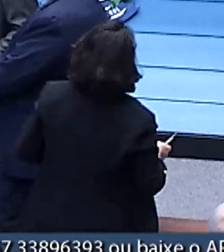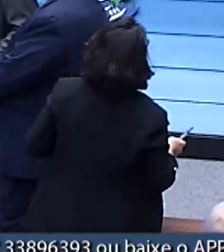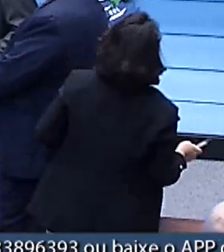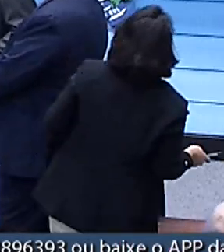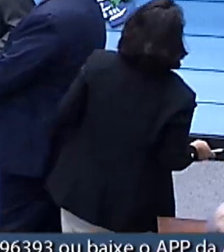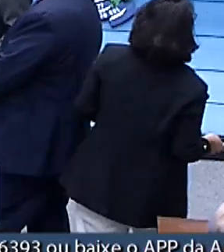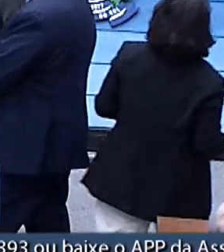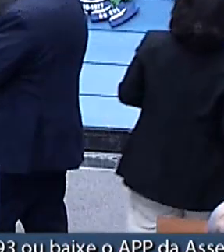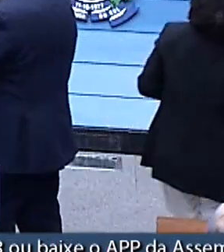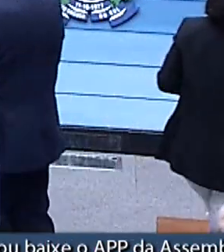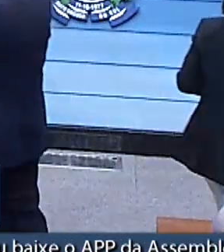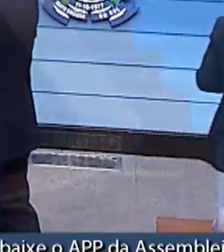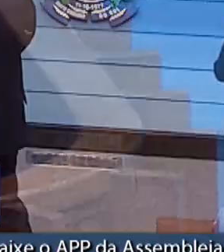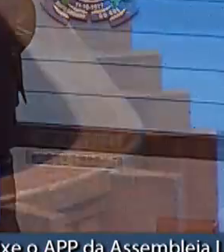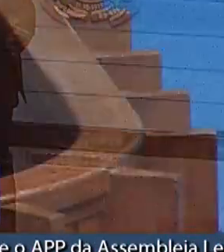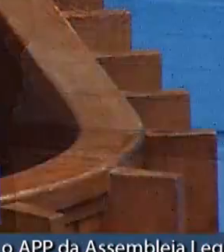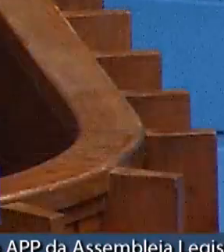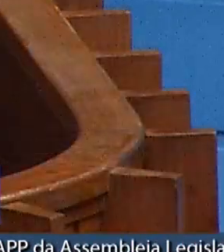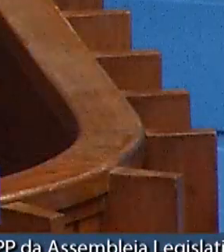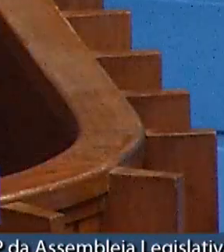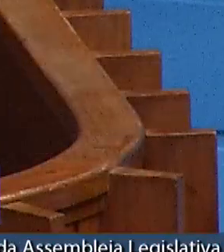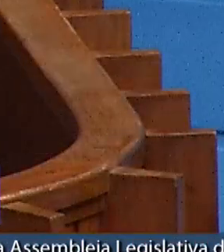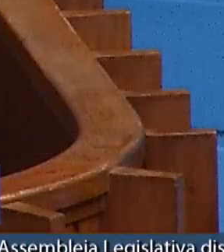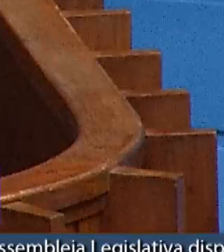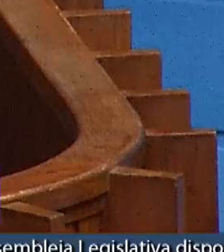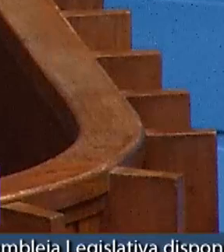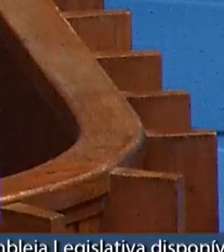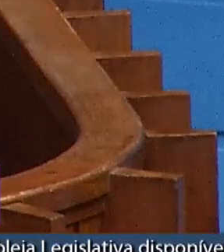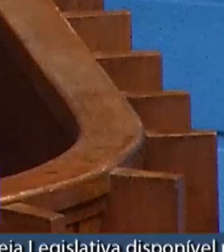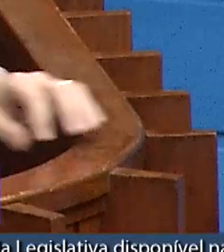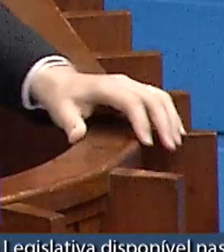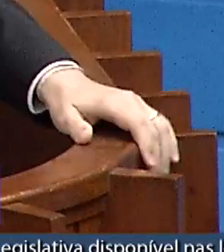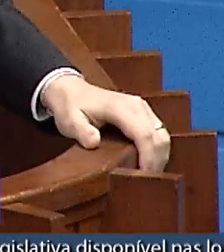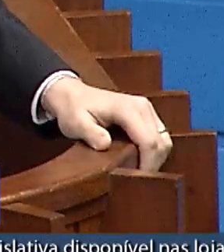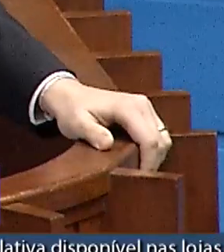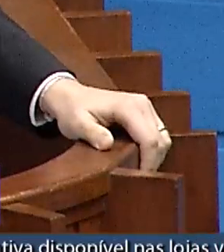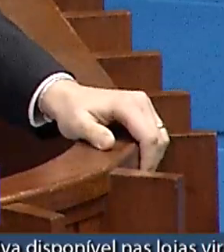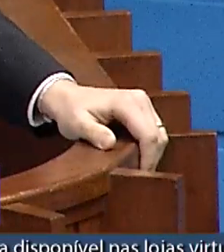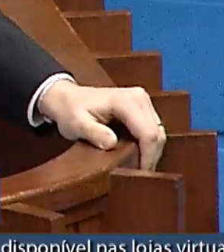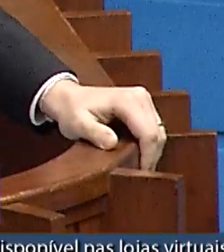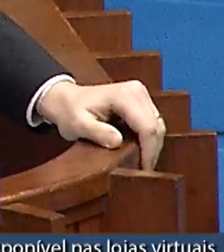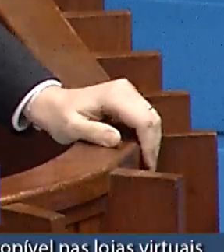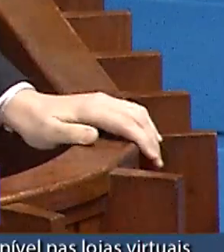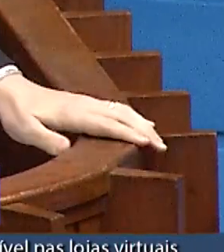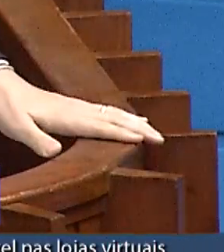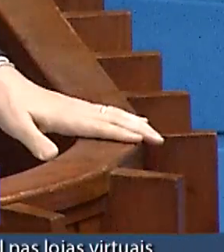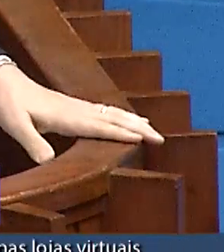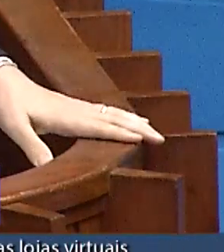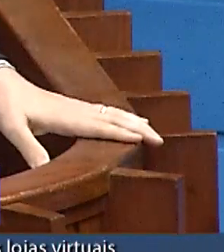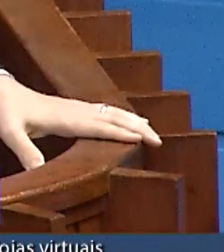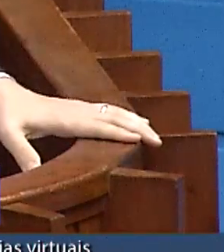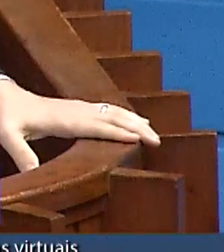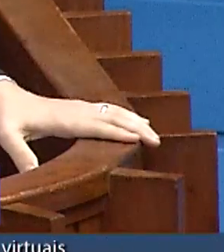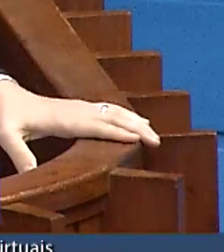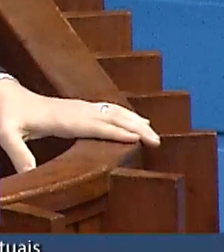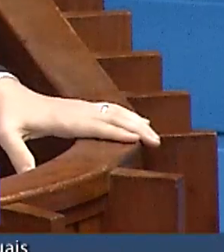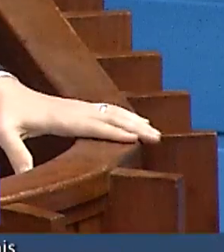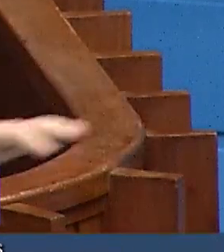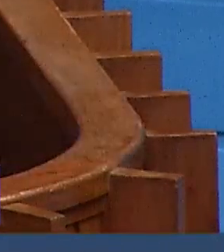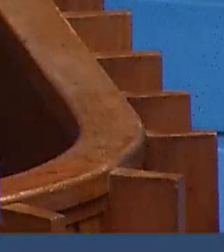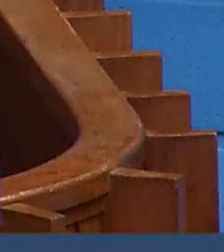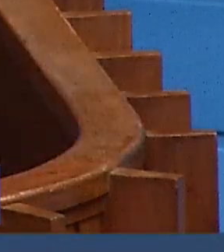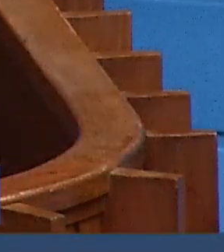Sr. Presidente, colegas parlamentares, o tempo é exíguo e a fala também, Sr. Presidente.